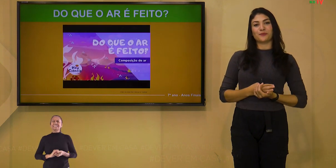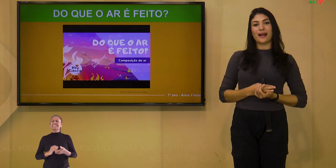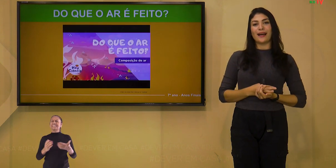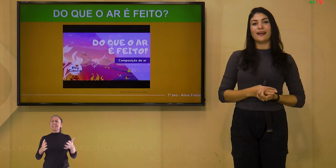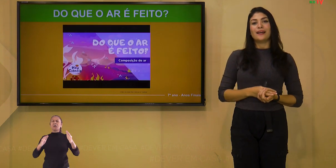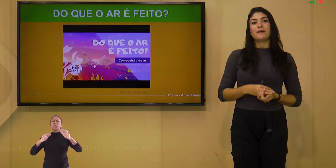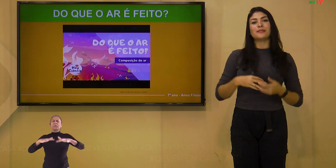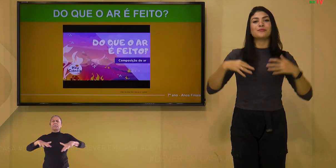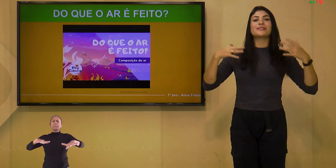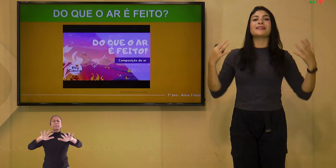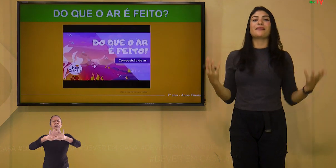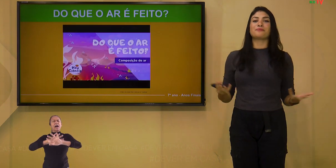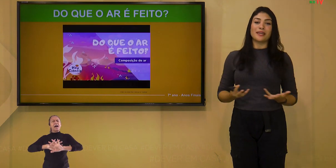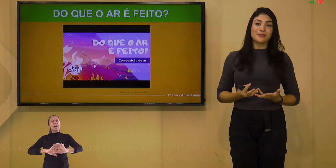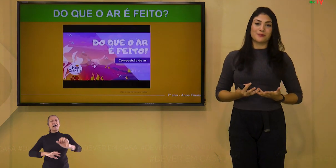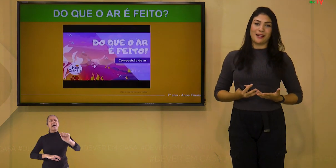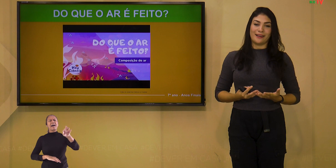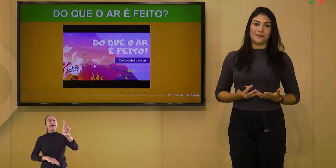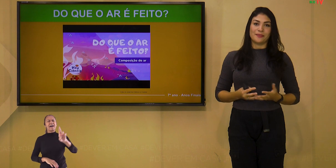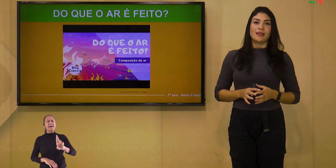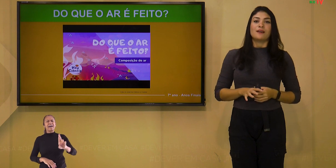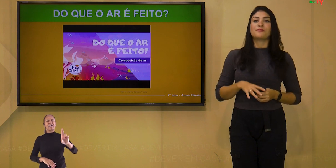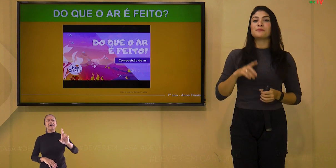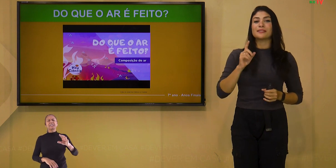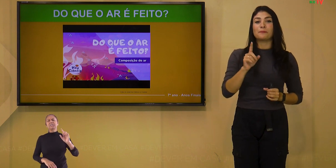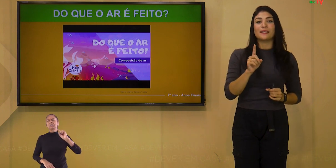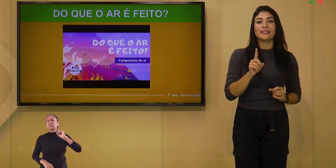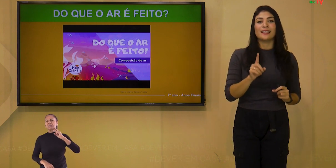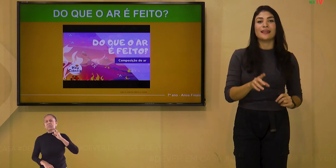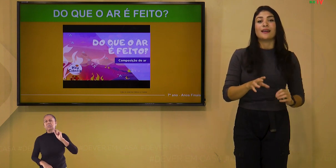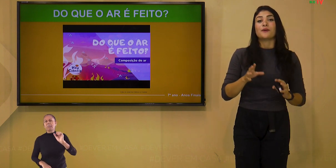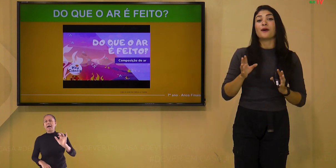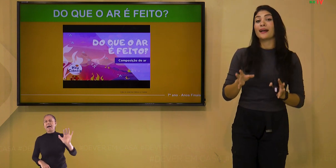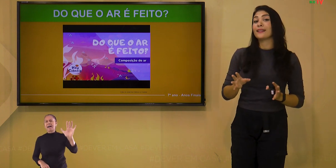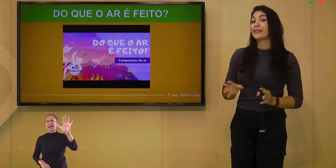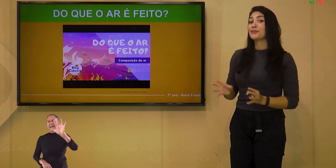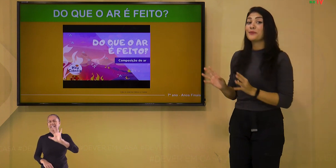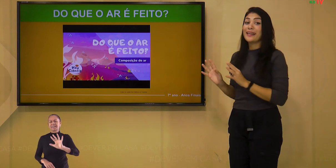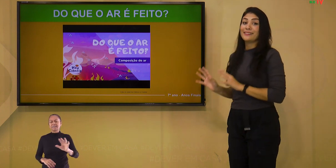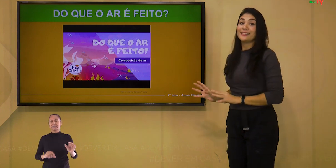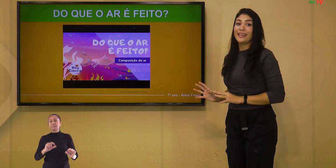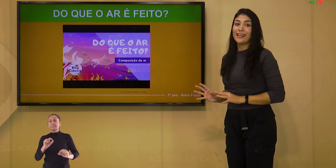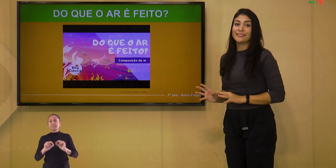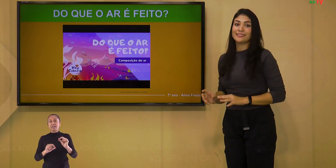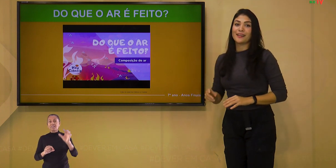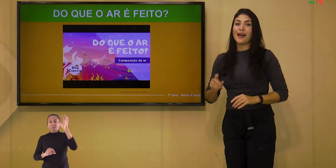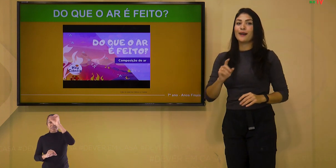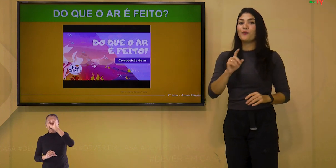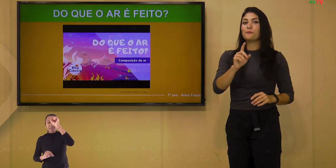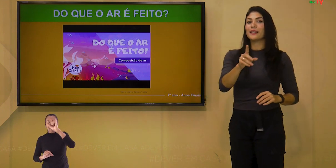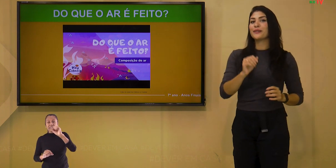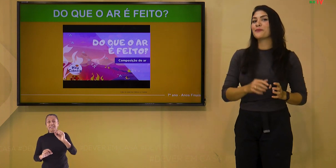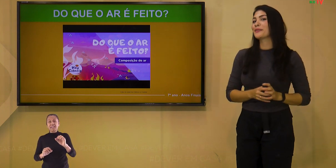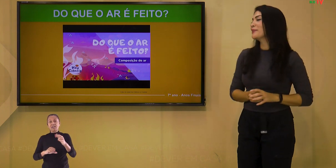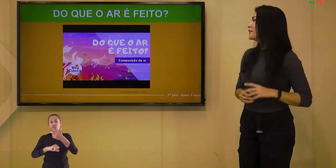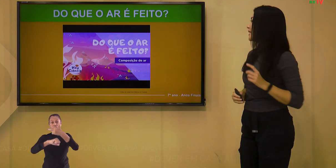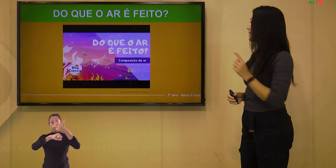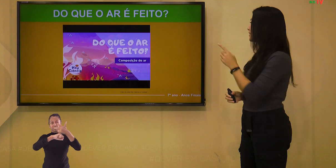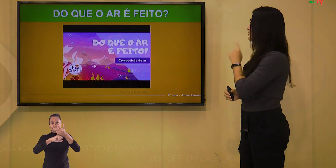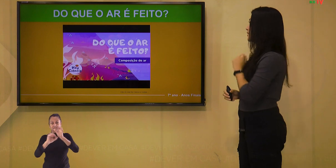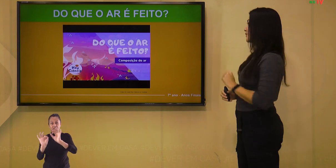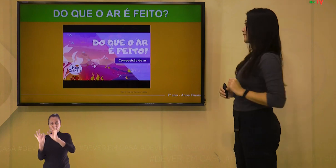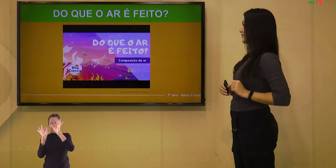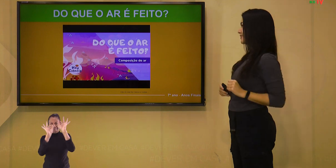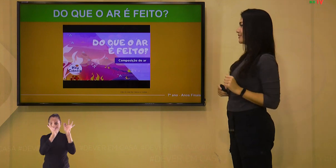poluição do ar, mas do que é feito o ar. Vamos aprender com a galera do Ei Ciência. Acompanhe comigo